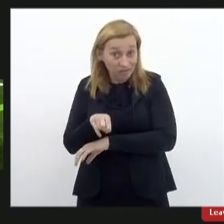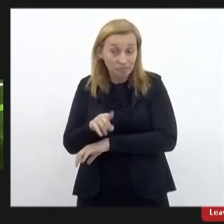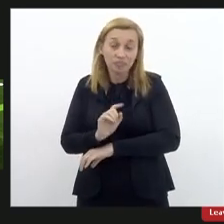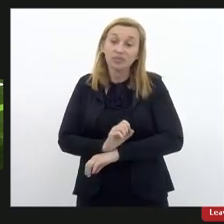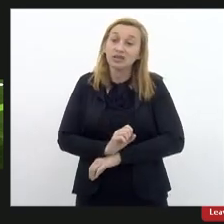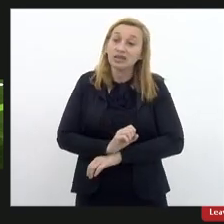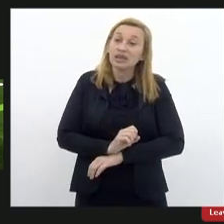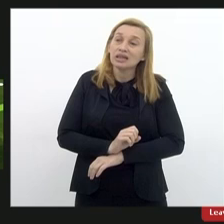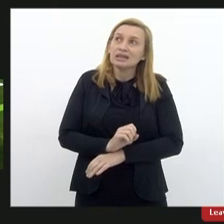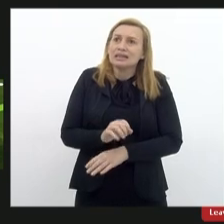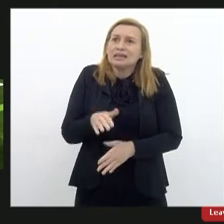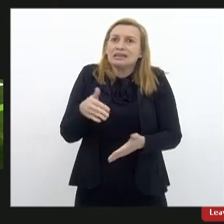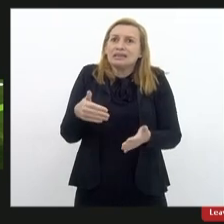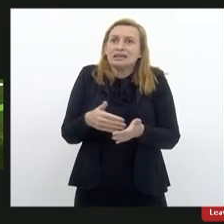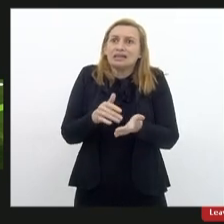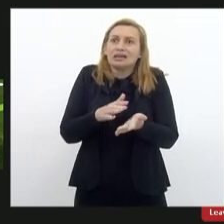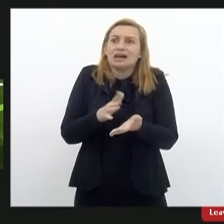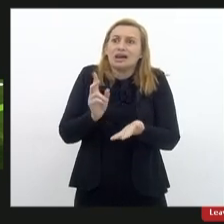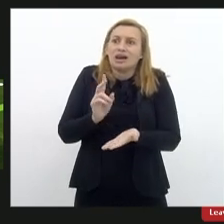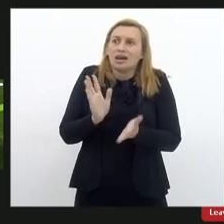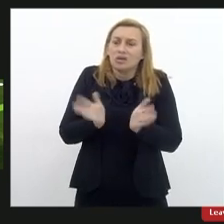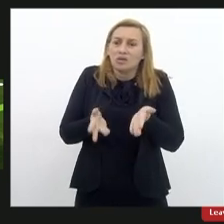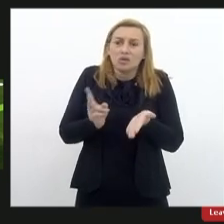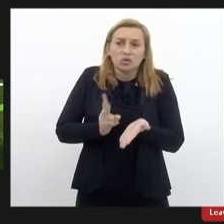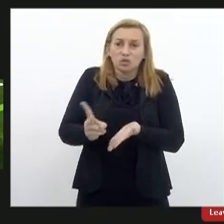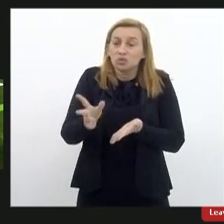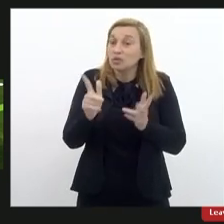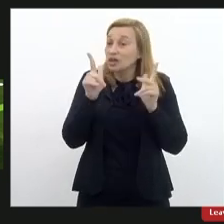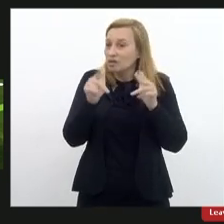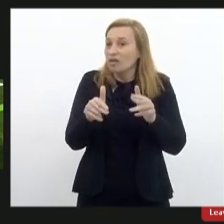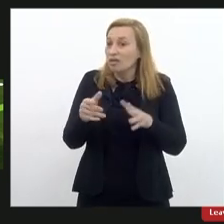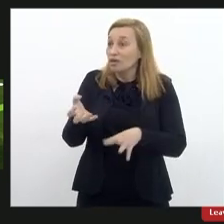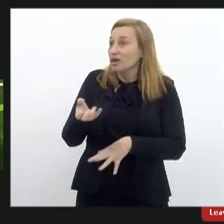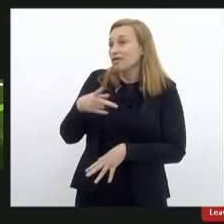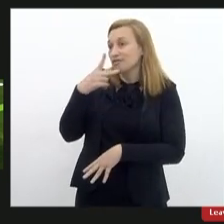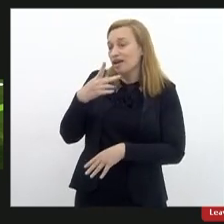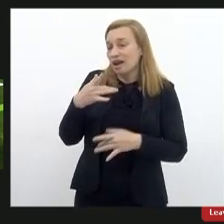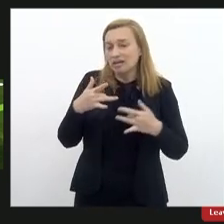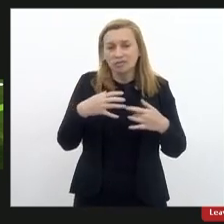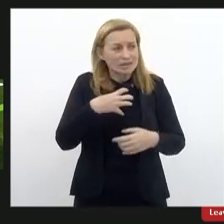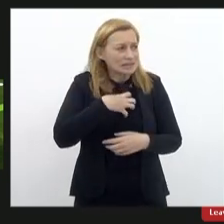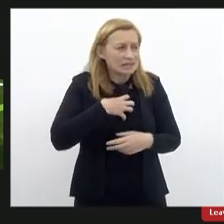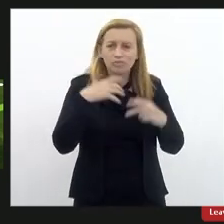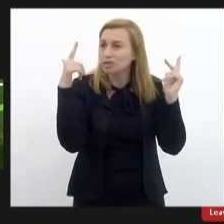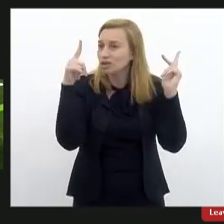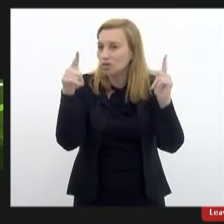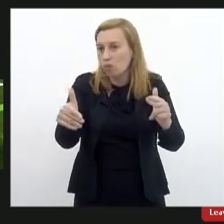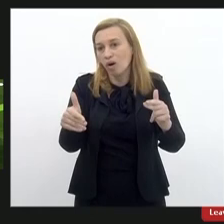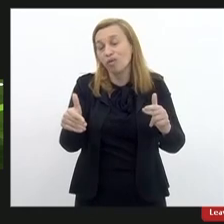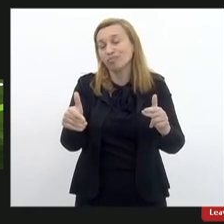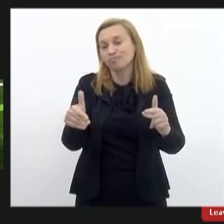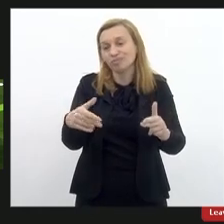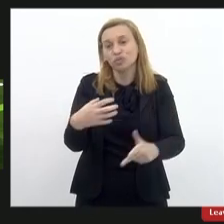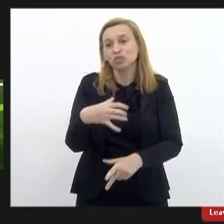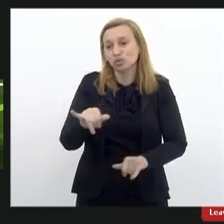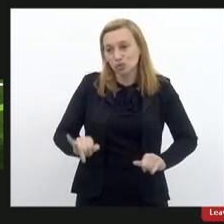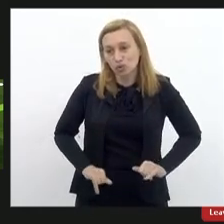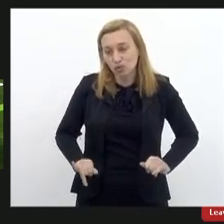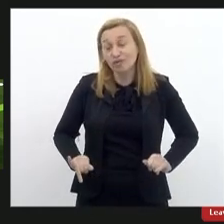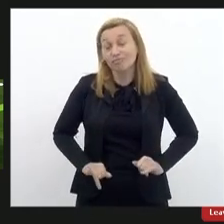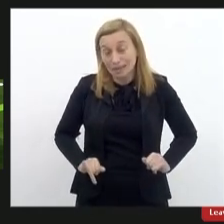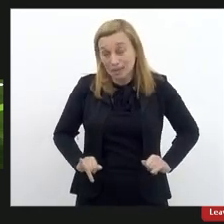até agora eles continuam lá mesmo. Eu quero dizer para ele que nós sentimos a mesma dor, talvez,